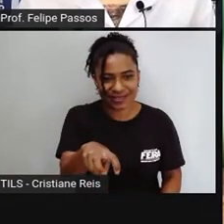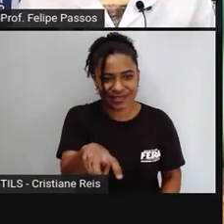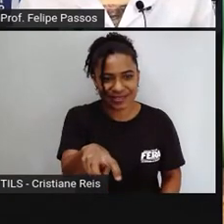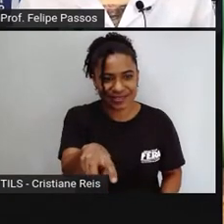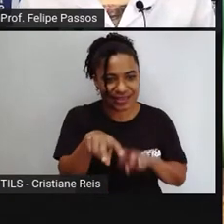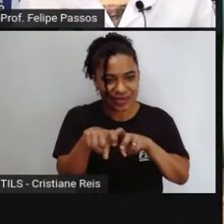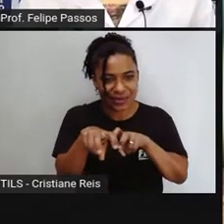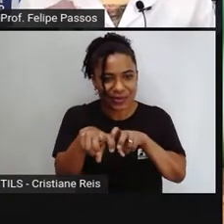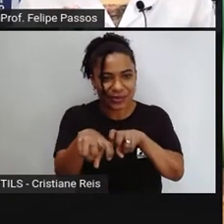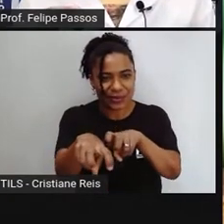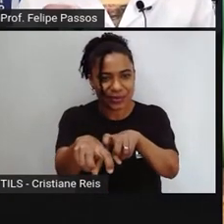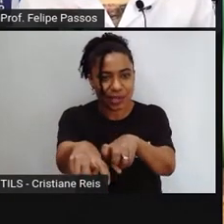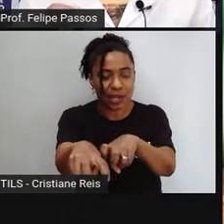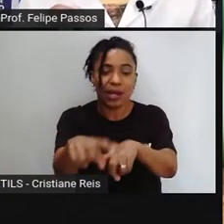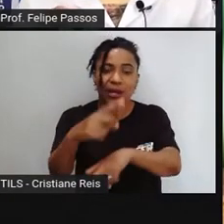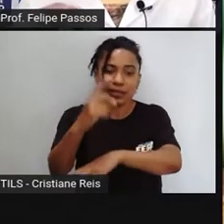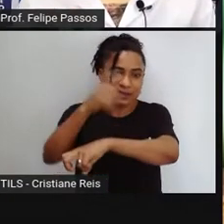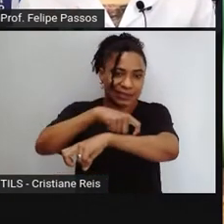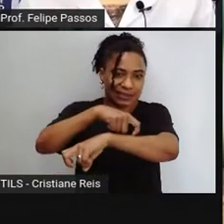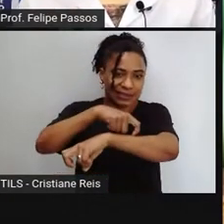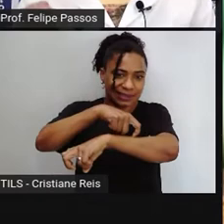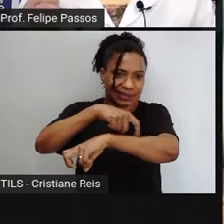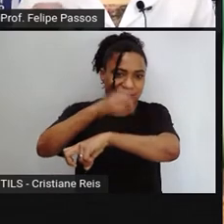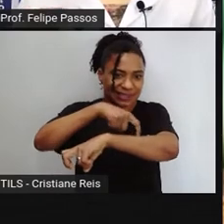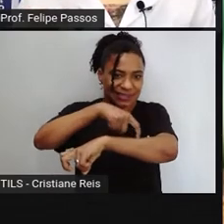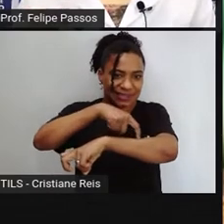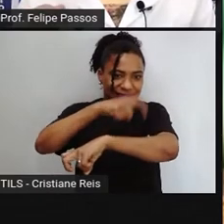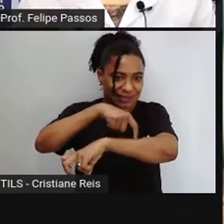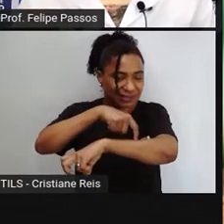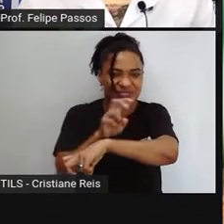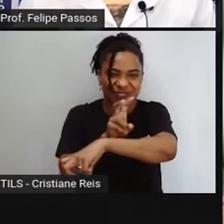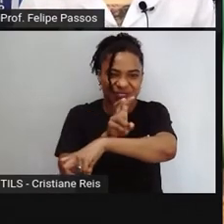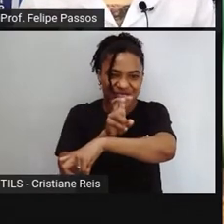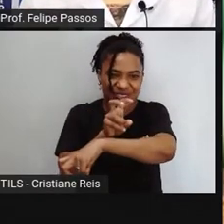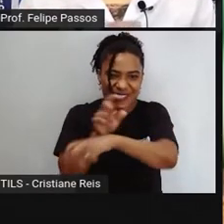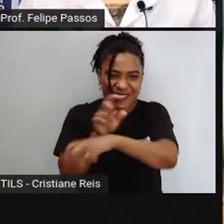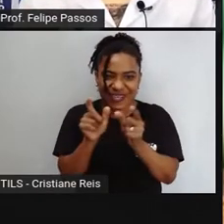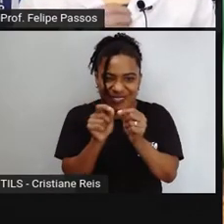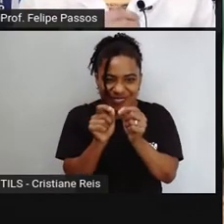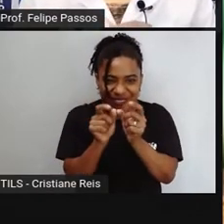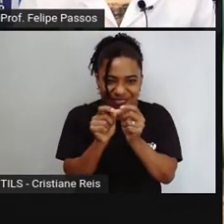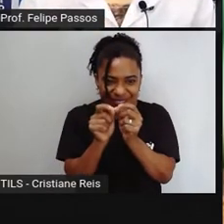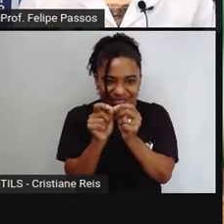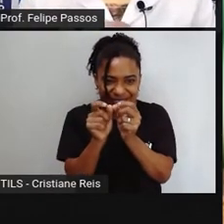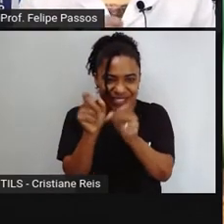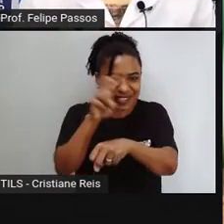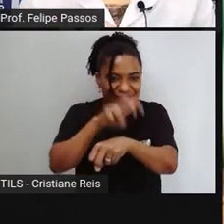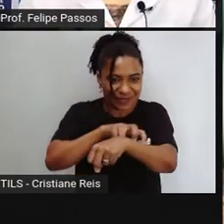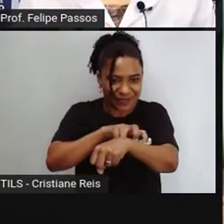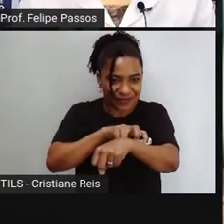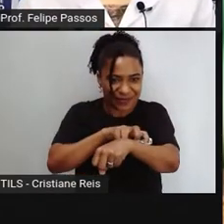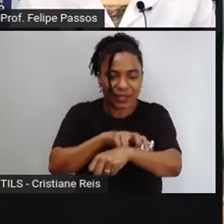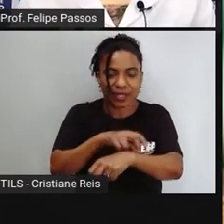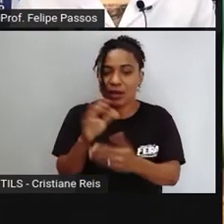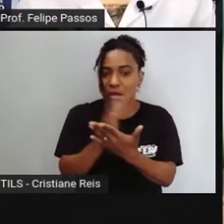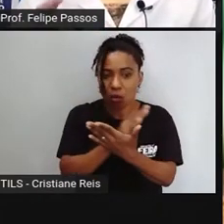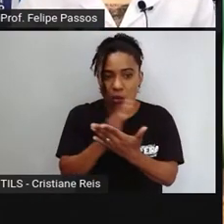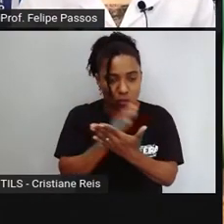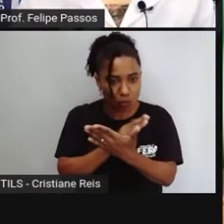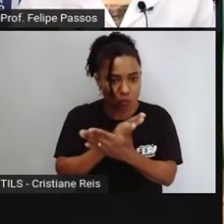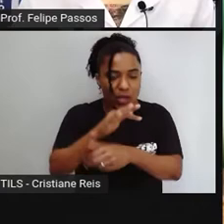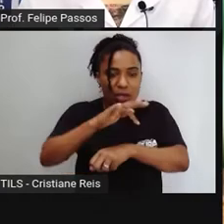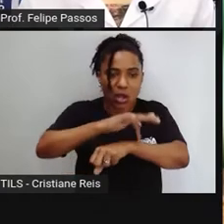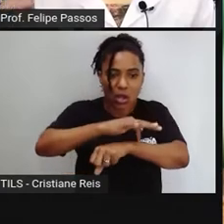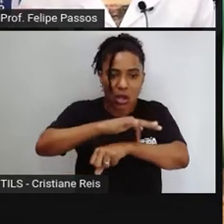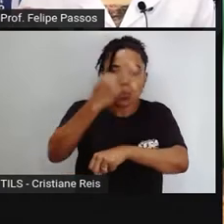piquem e aí não ferroem e por isso não causem essa dor da ferroada, toda